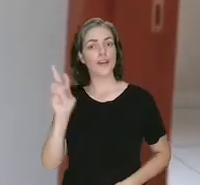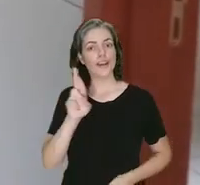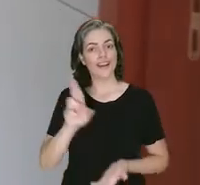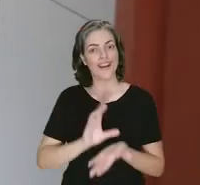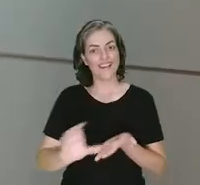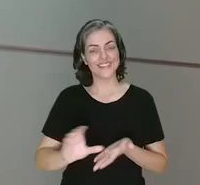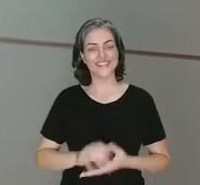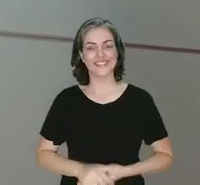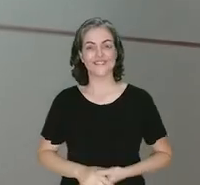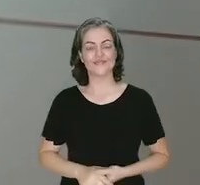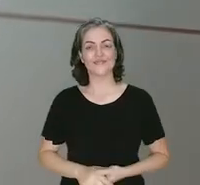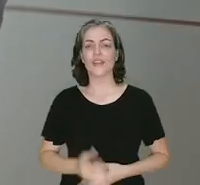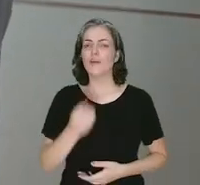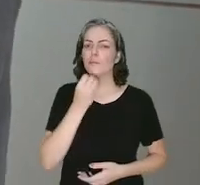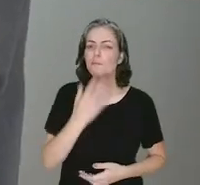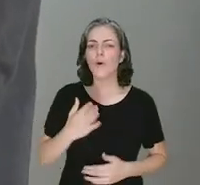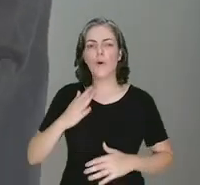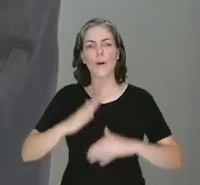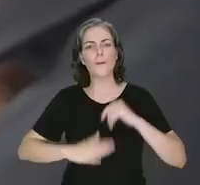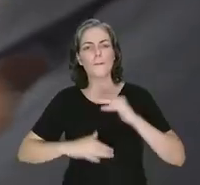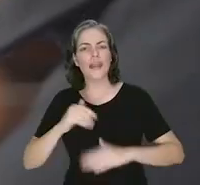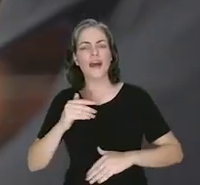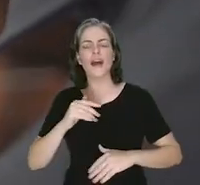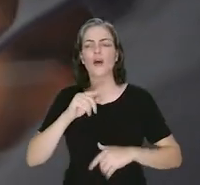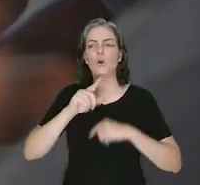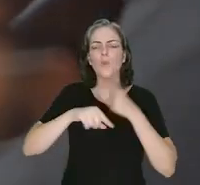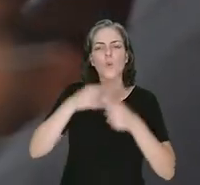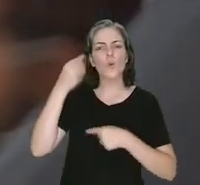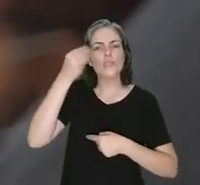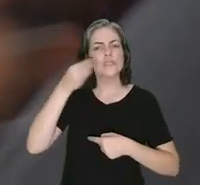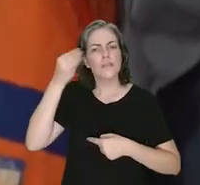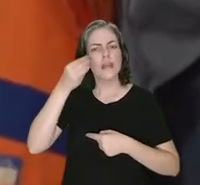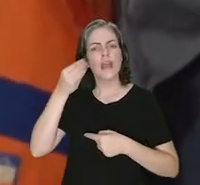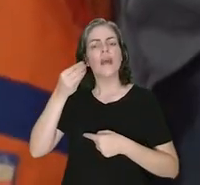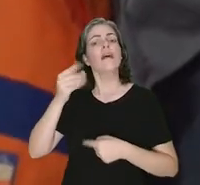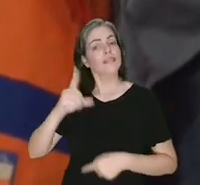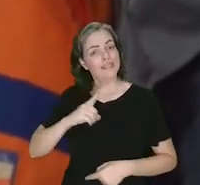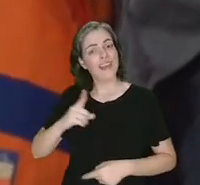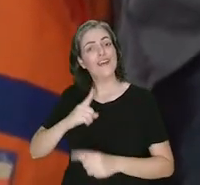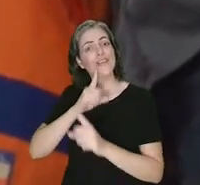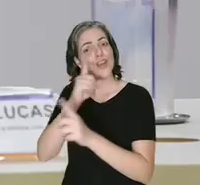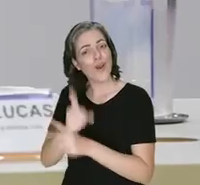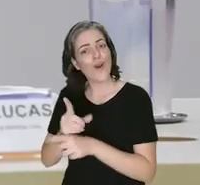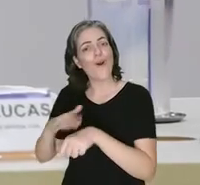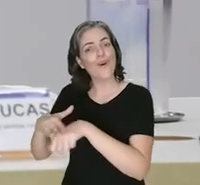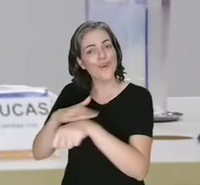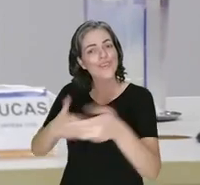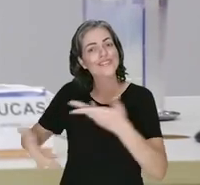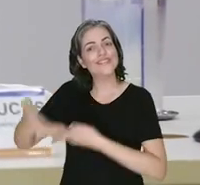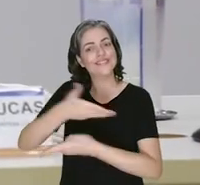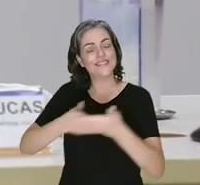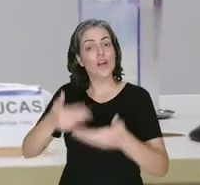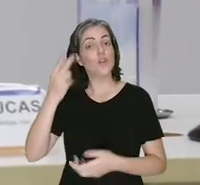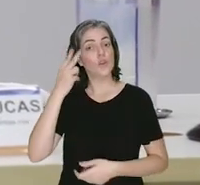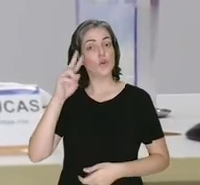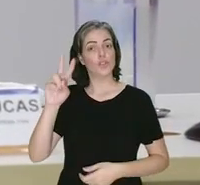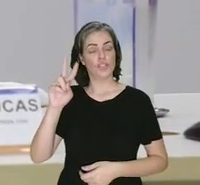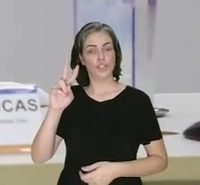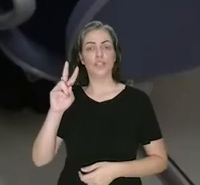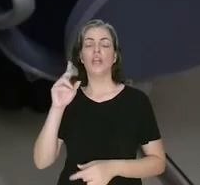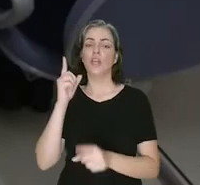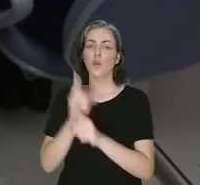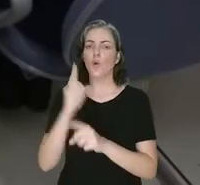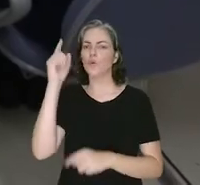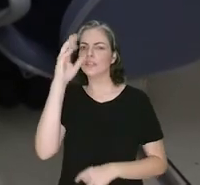federais. Compartilhar boas práticas, tirar dúvidas e trocar experiências. Em dois dias de programação, o Encontro do Conselho